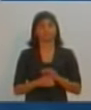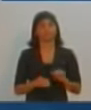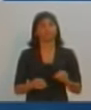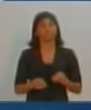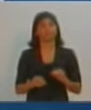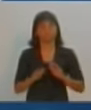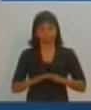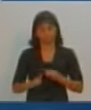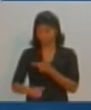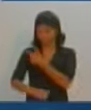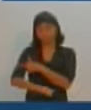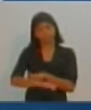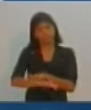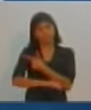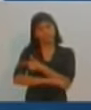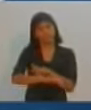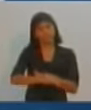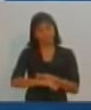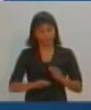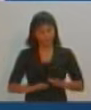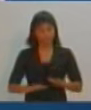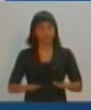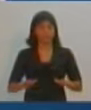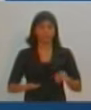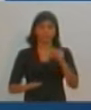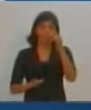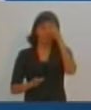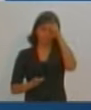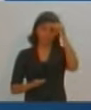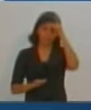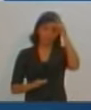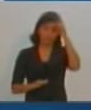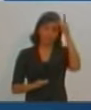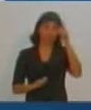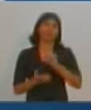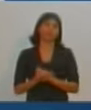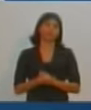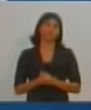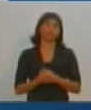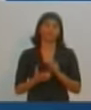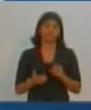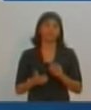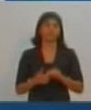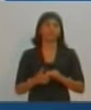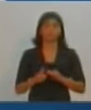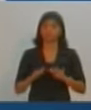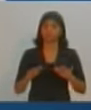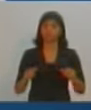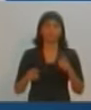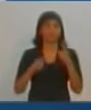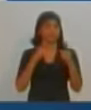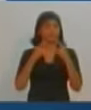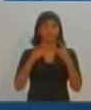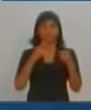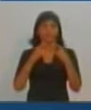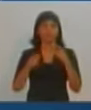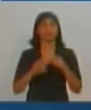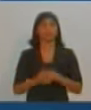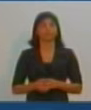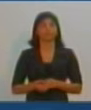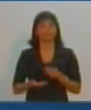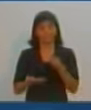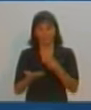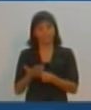educação infantil, é fundamental. Além disso, garantir a qualidade de atendimento na creche, com toda a discussão curricular, e a